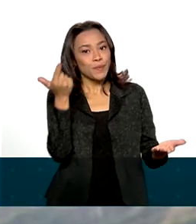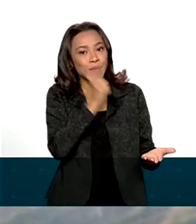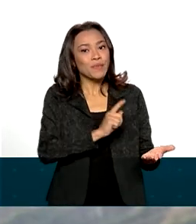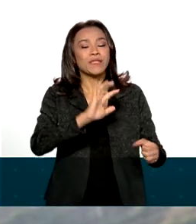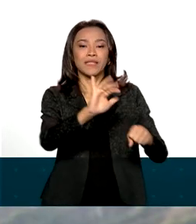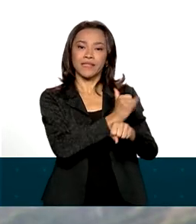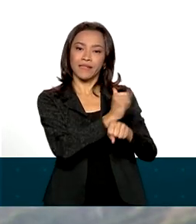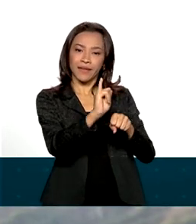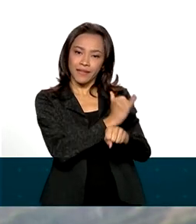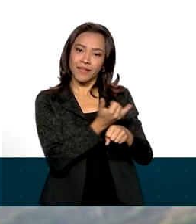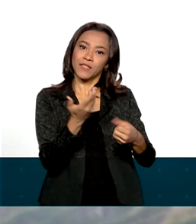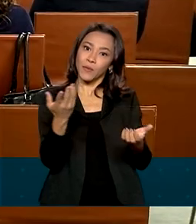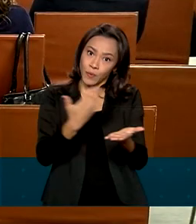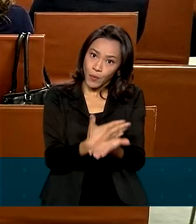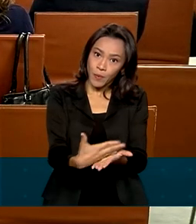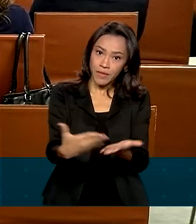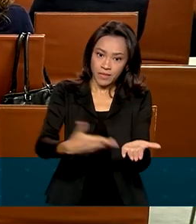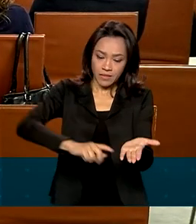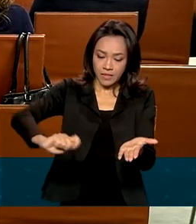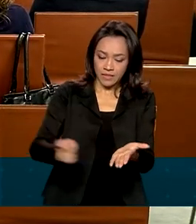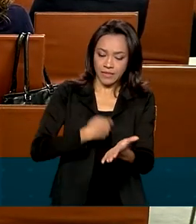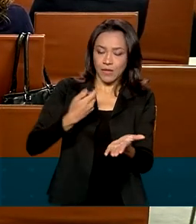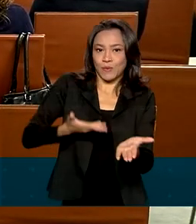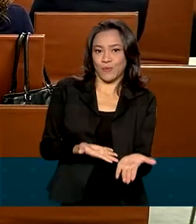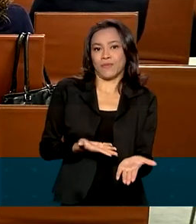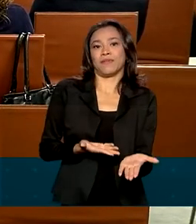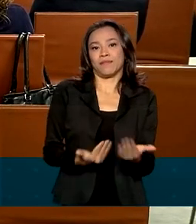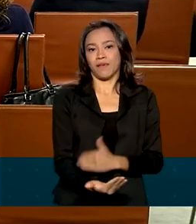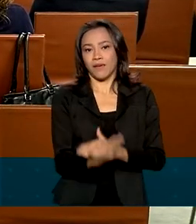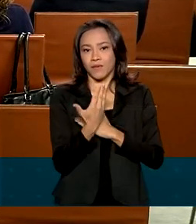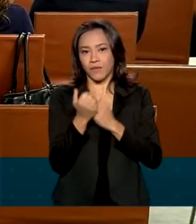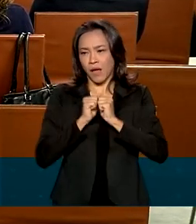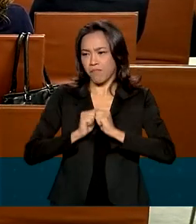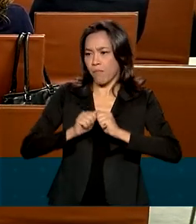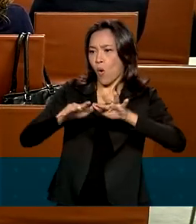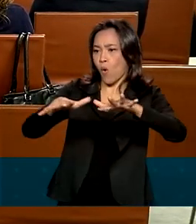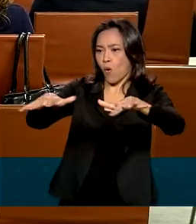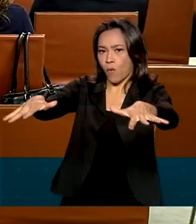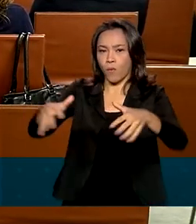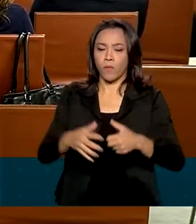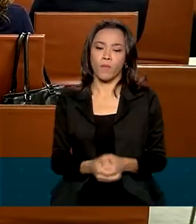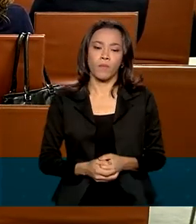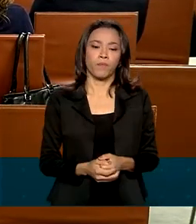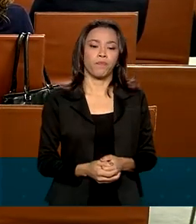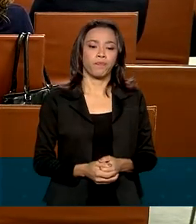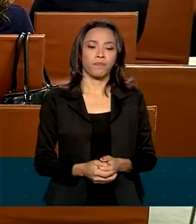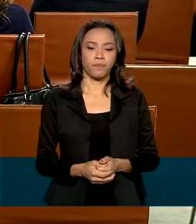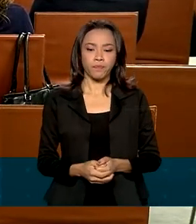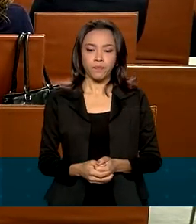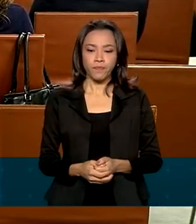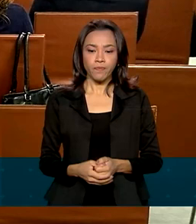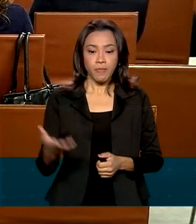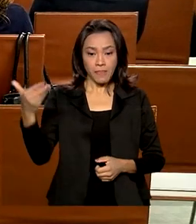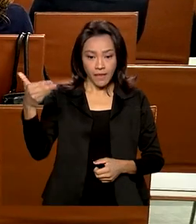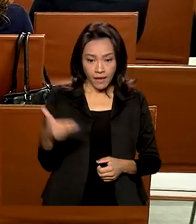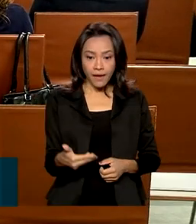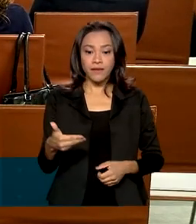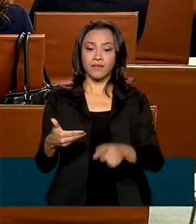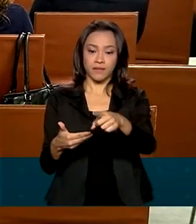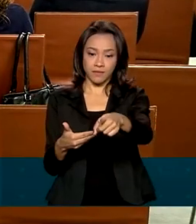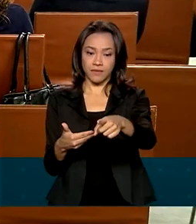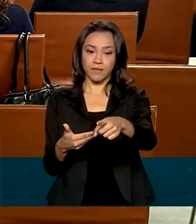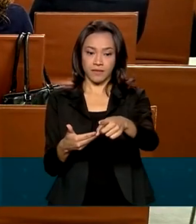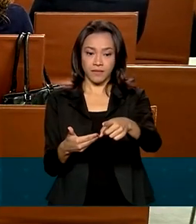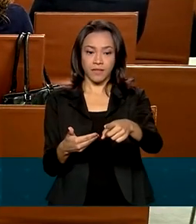dessa assinatura. Ela é a nossa equivalente à Embratur,